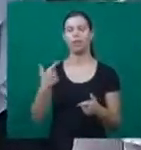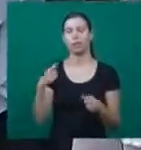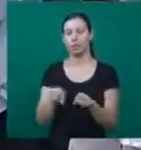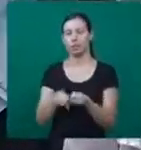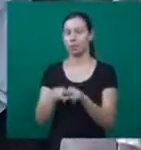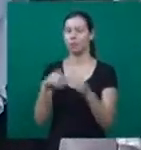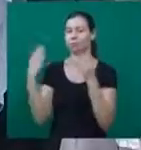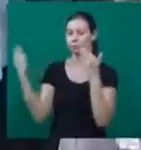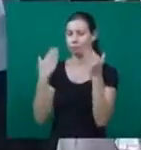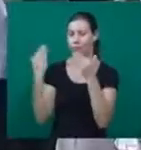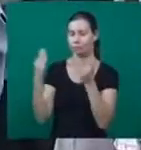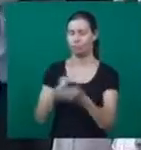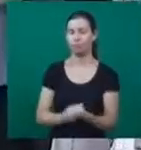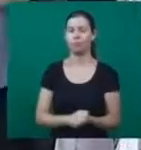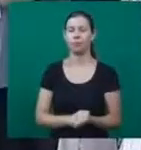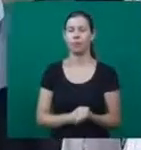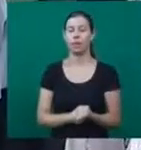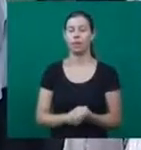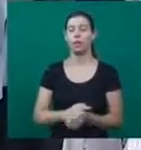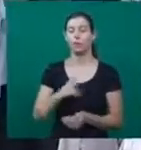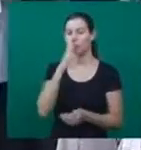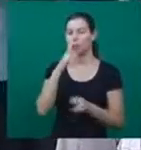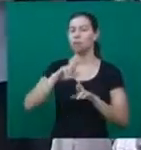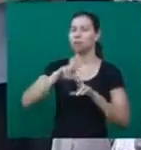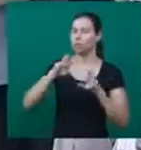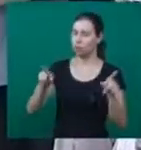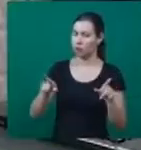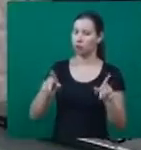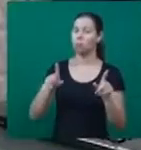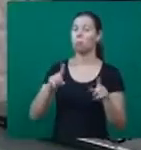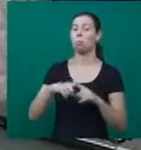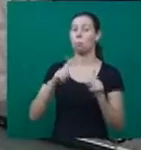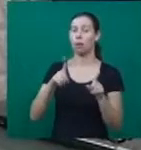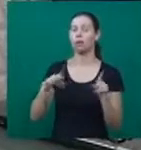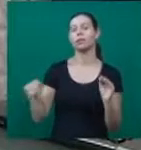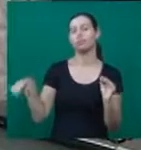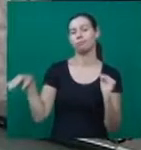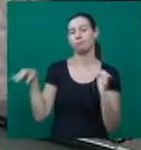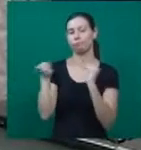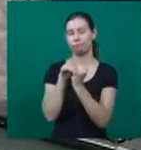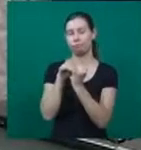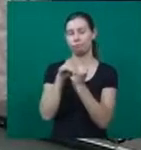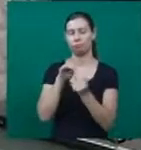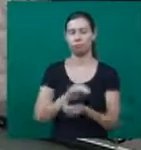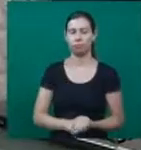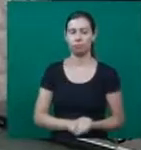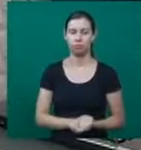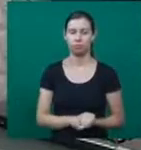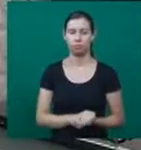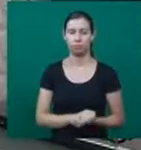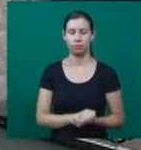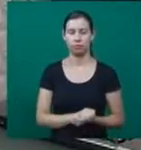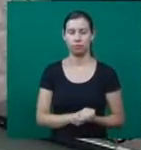diferentes, mas devem ser tratados como iguais. Os pacientes com doenças ósseas, eles têm a parte